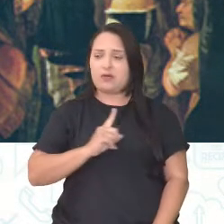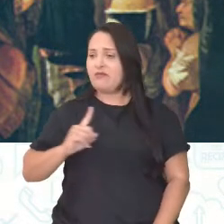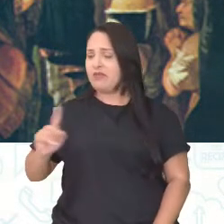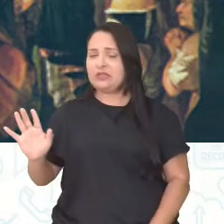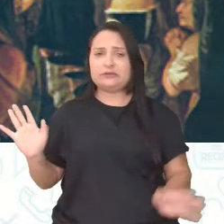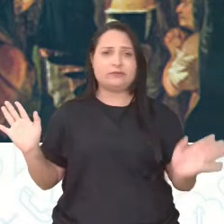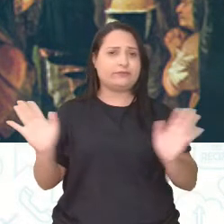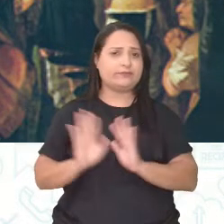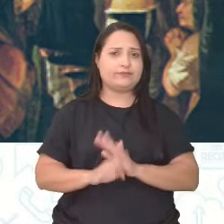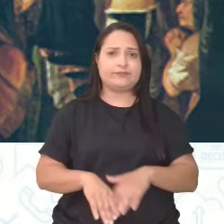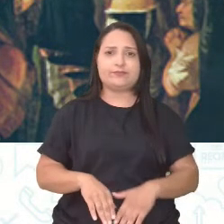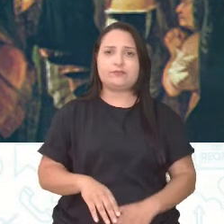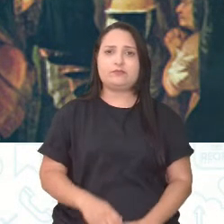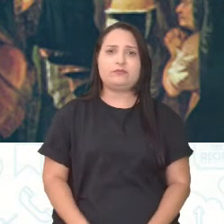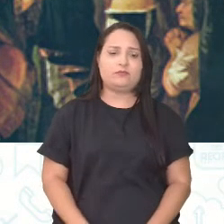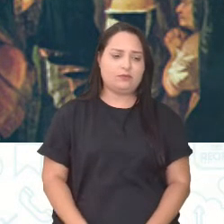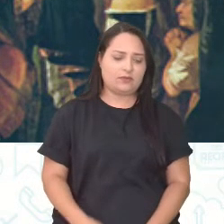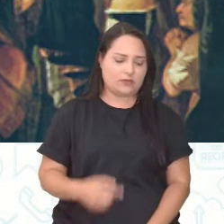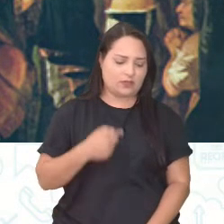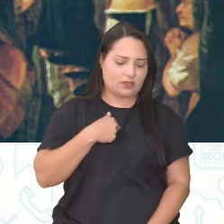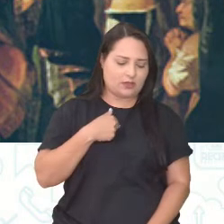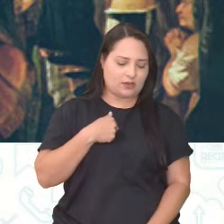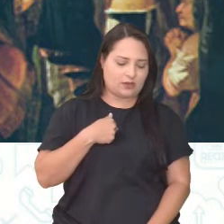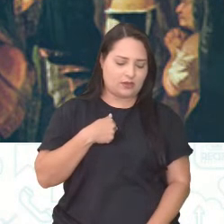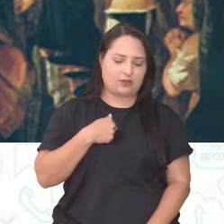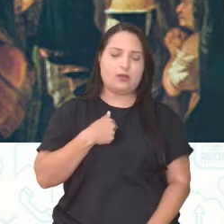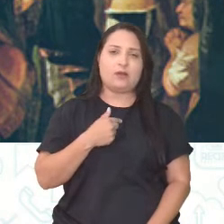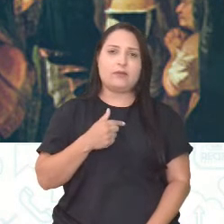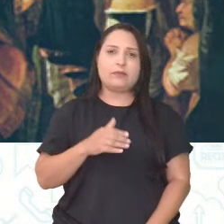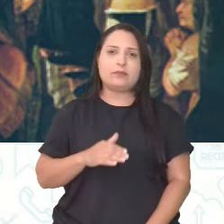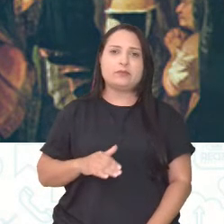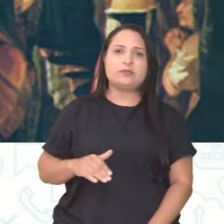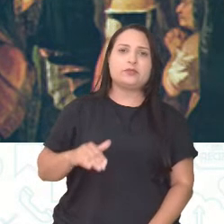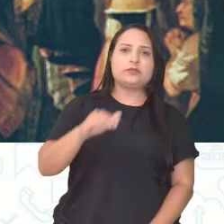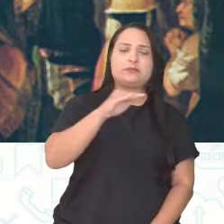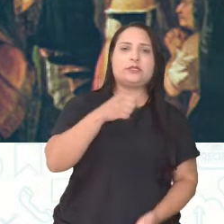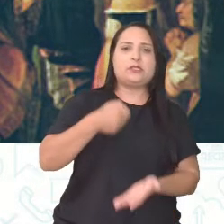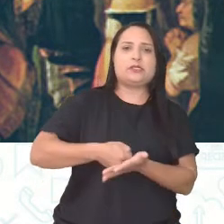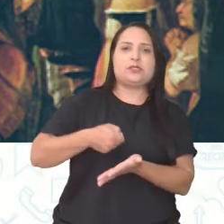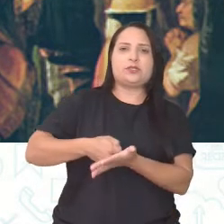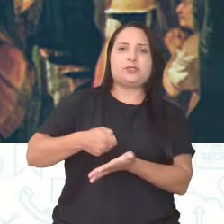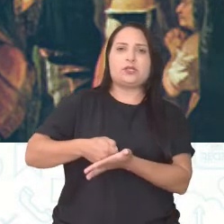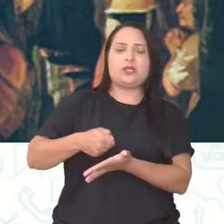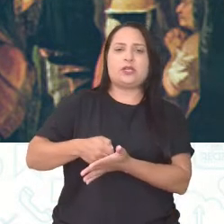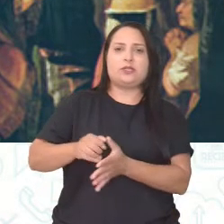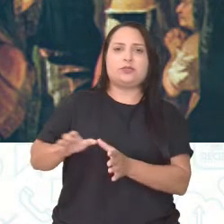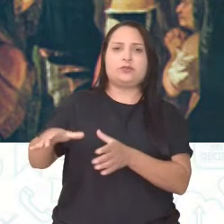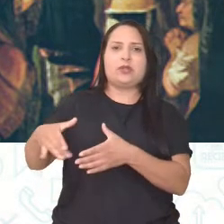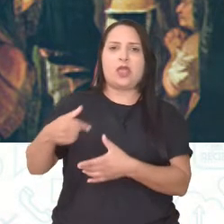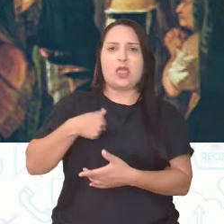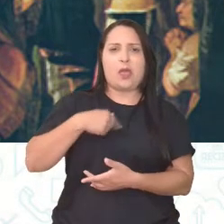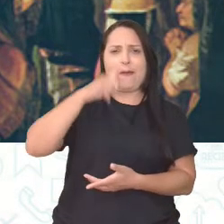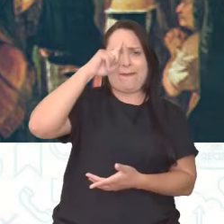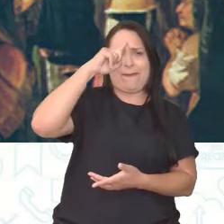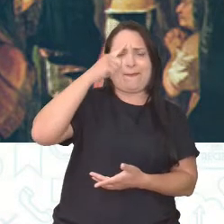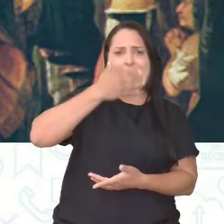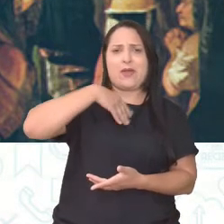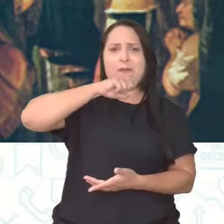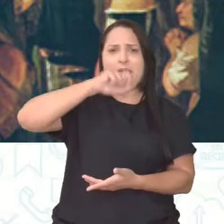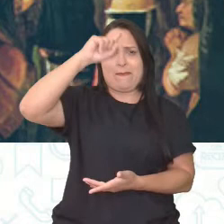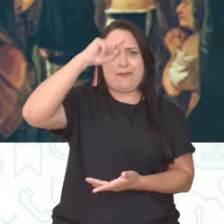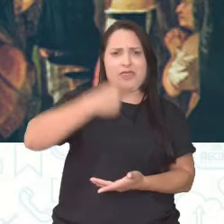Passei por cima aqui da exigência das cortes, também não vou voltar, porque meu pai está mandando, né? O Dom João VI,